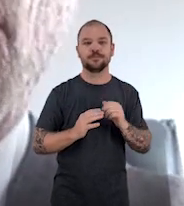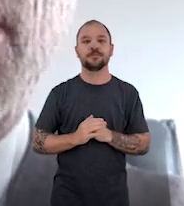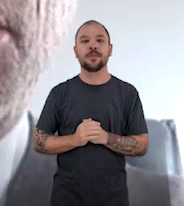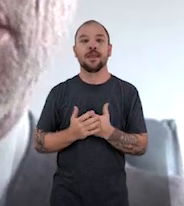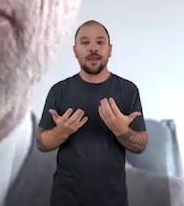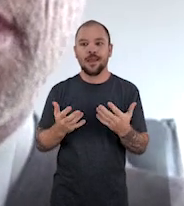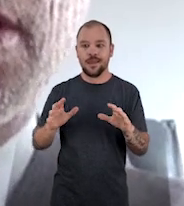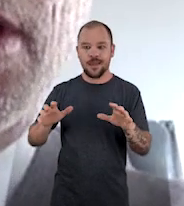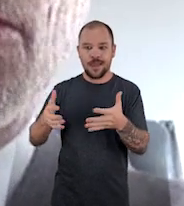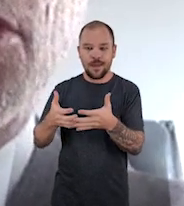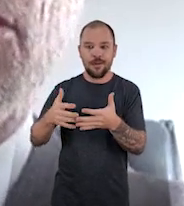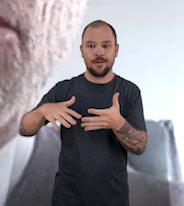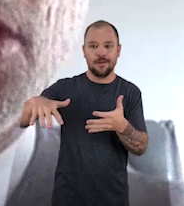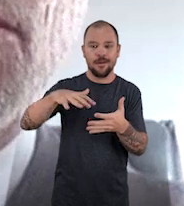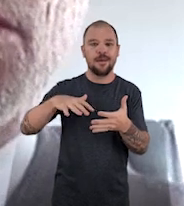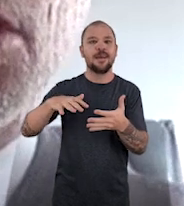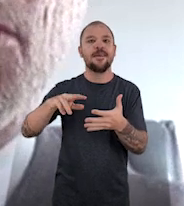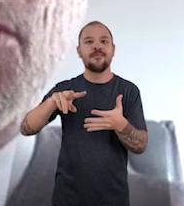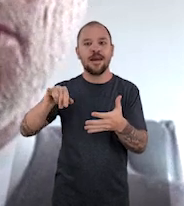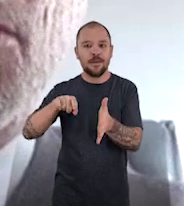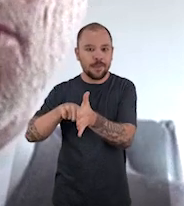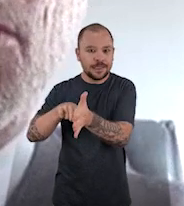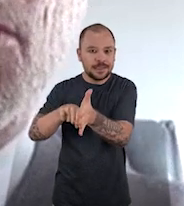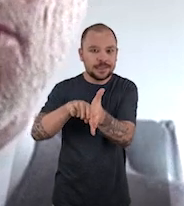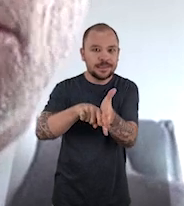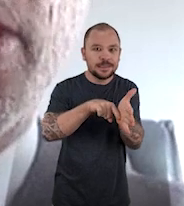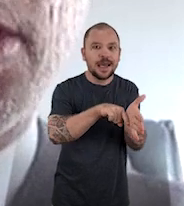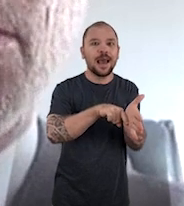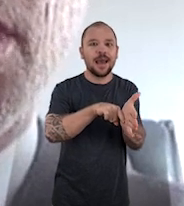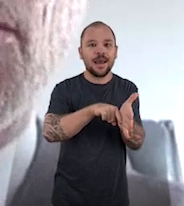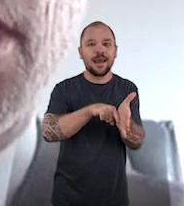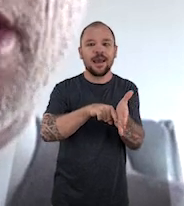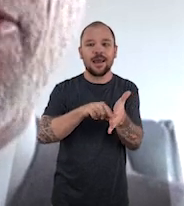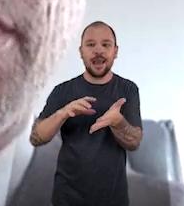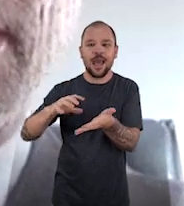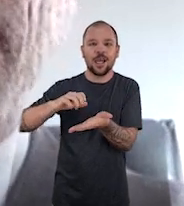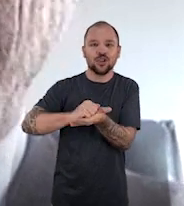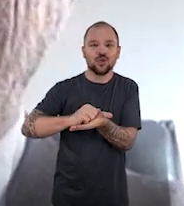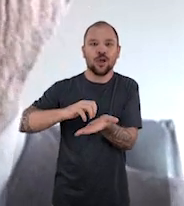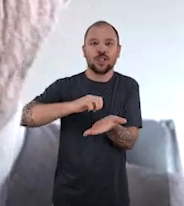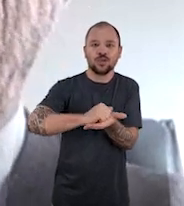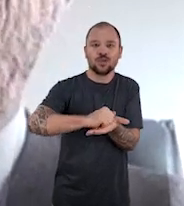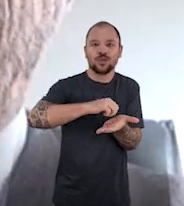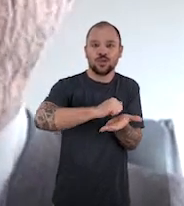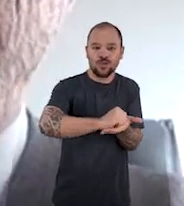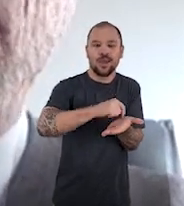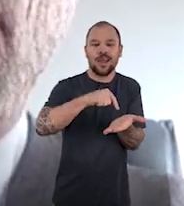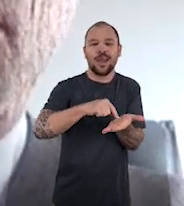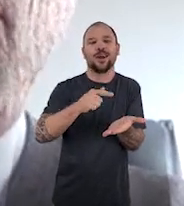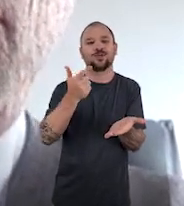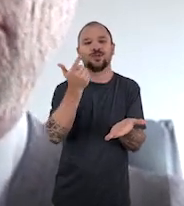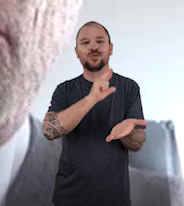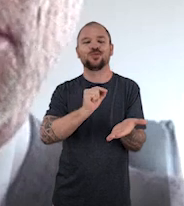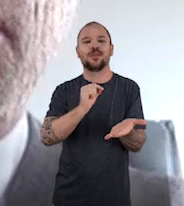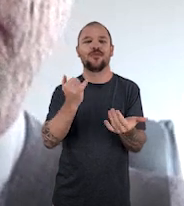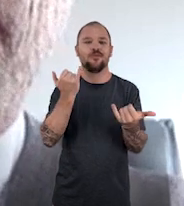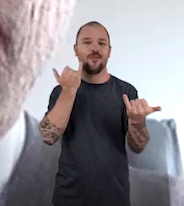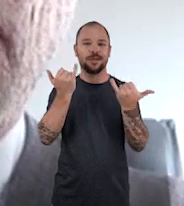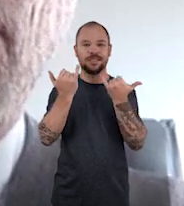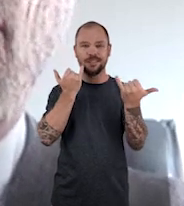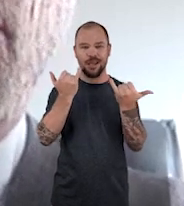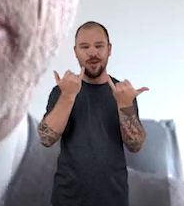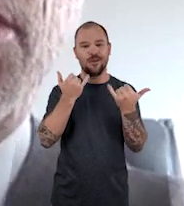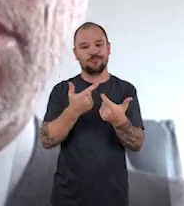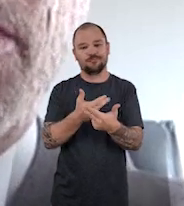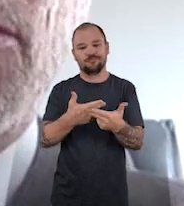coletiva, quer dizer, um tijolinho em cima do outro, quer dizer, o conhecimento, ele avança a partir de contribuições,